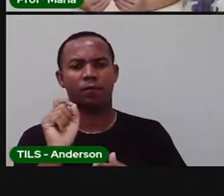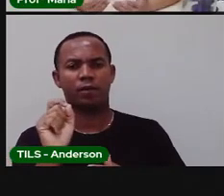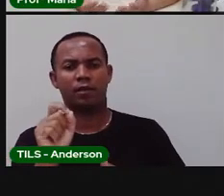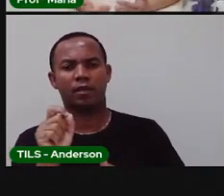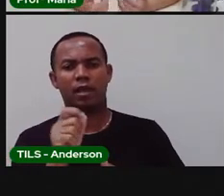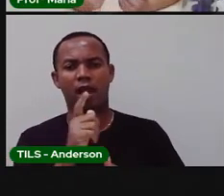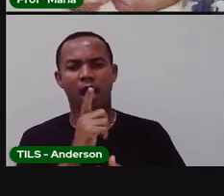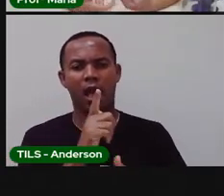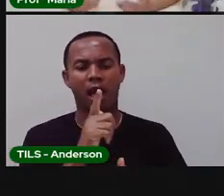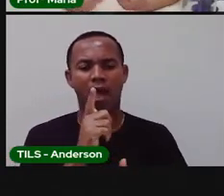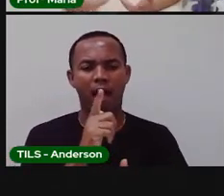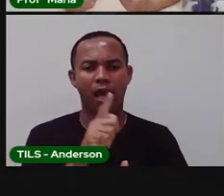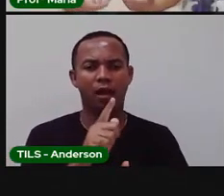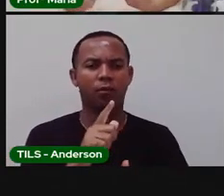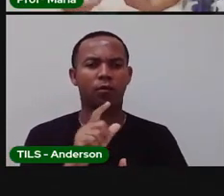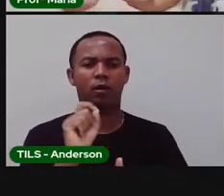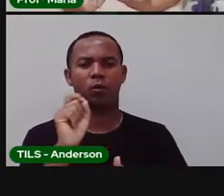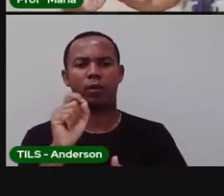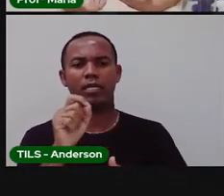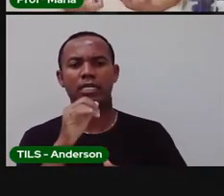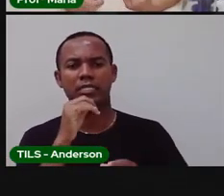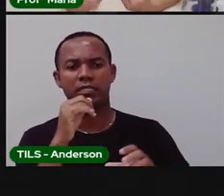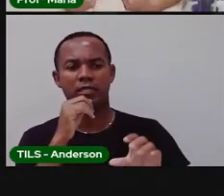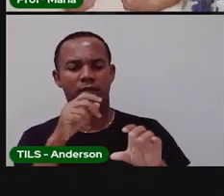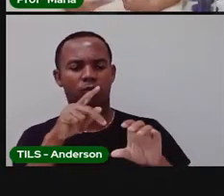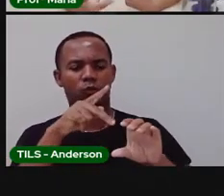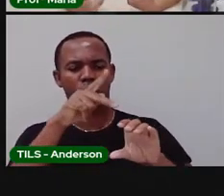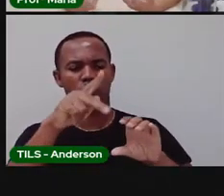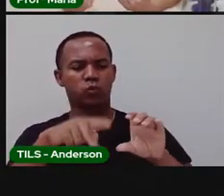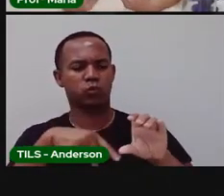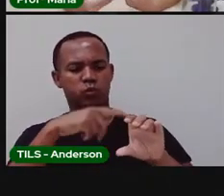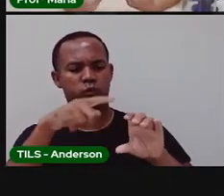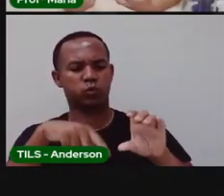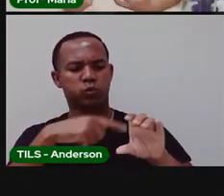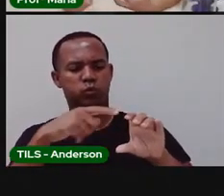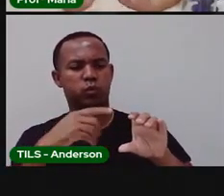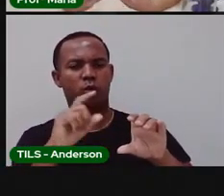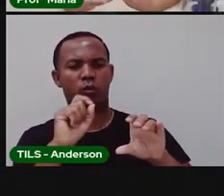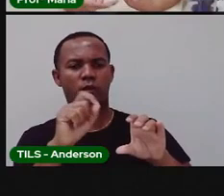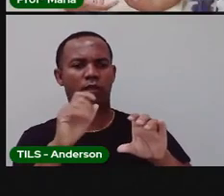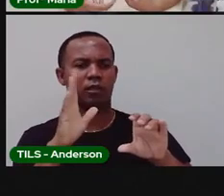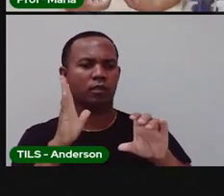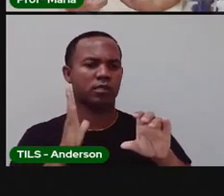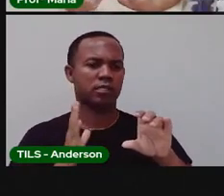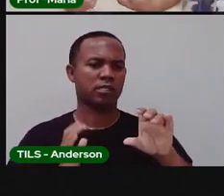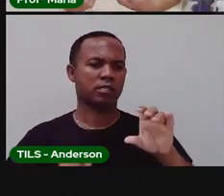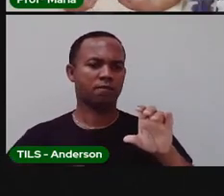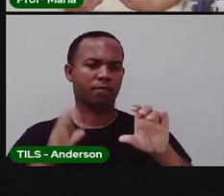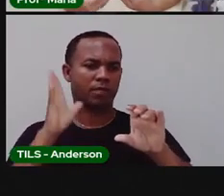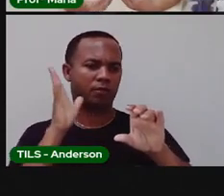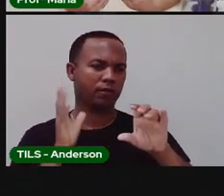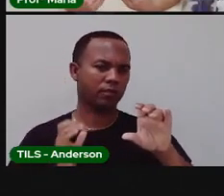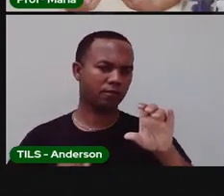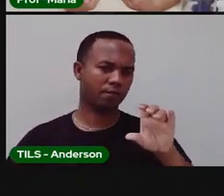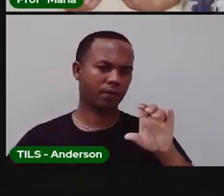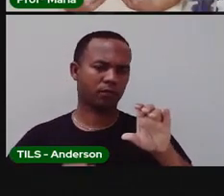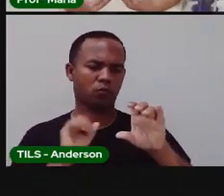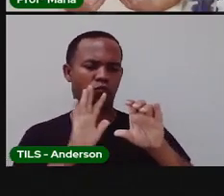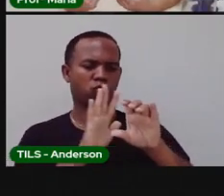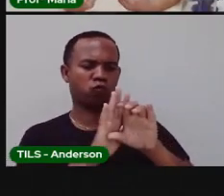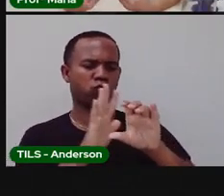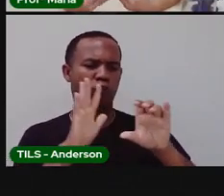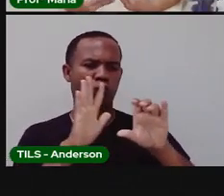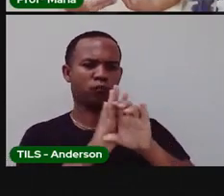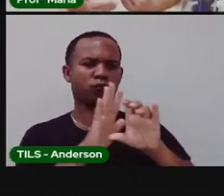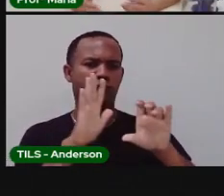se a água passasse por vários filtros, e esses filtros fossem tirando essas impurezas, essas coisas que deixariam a água,